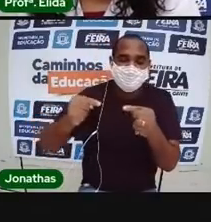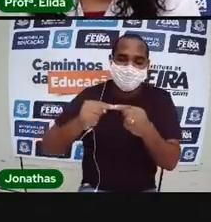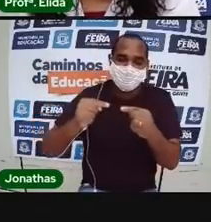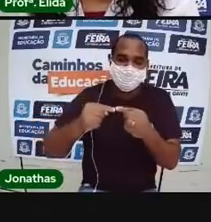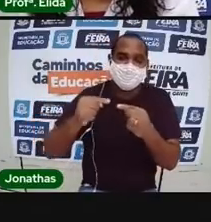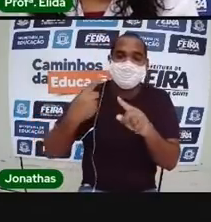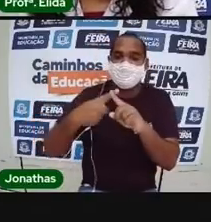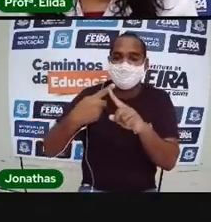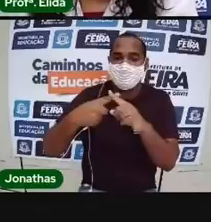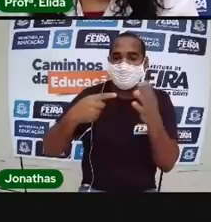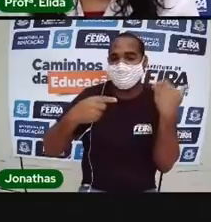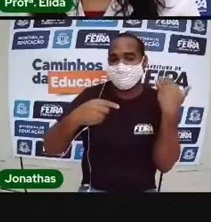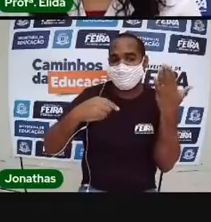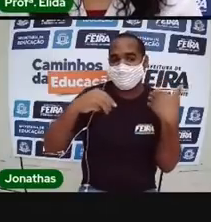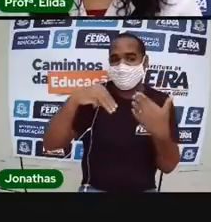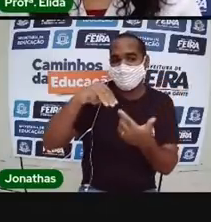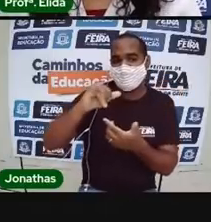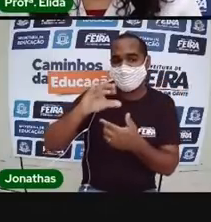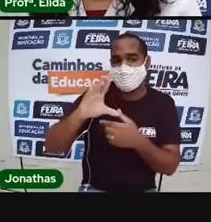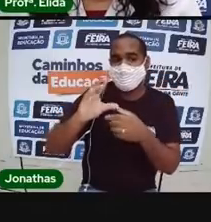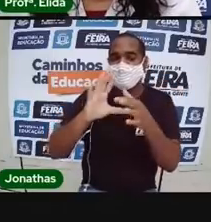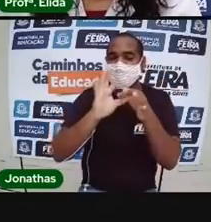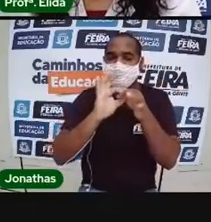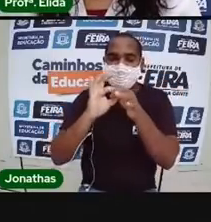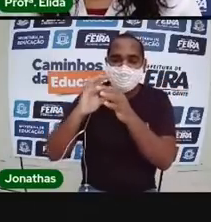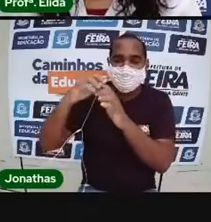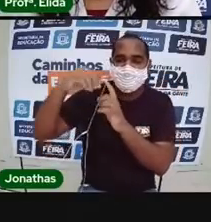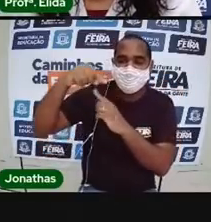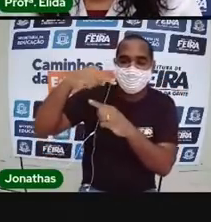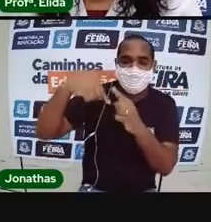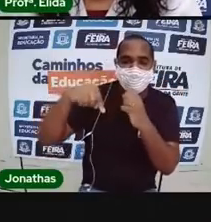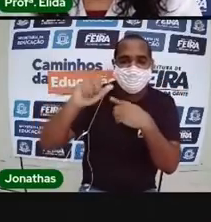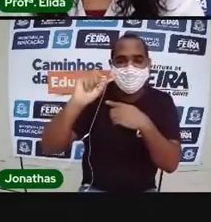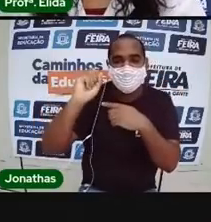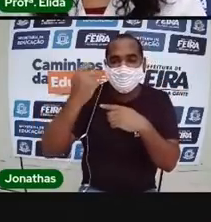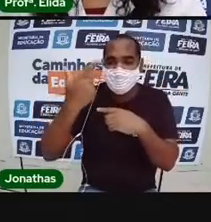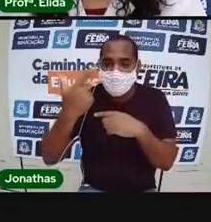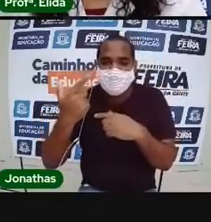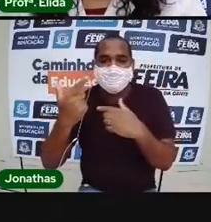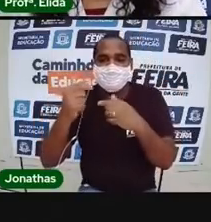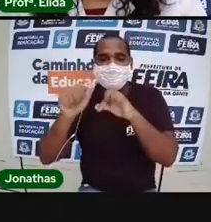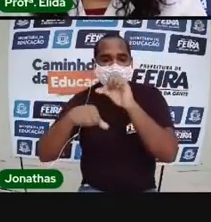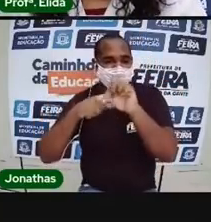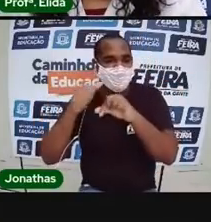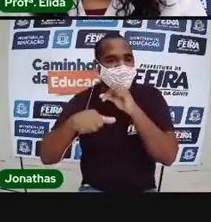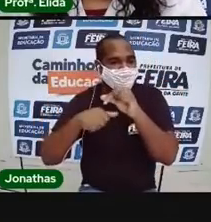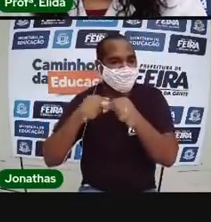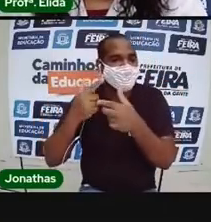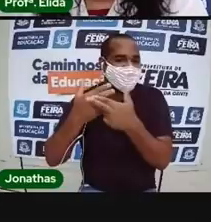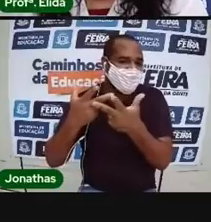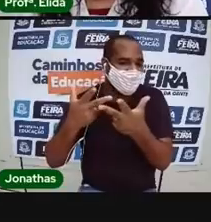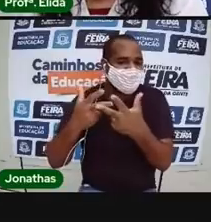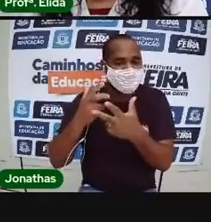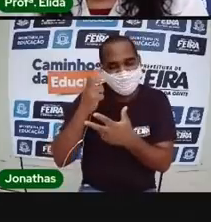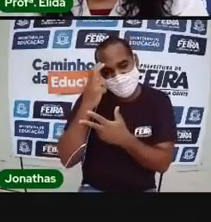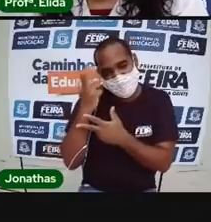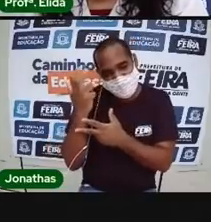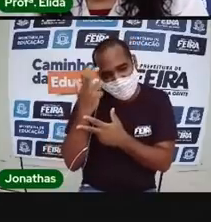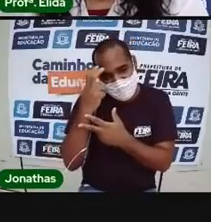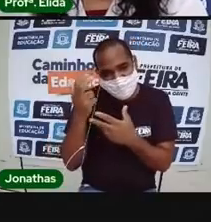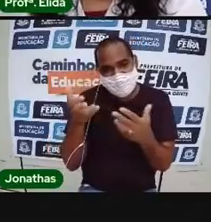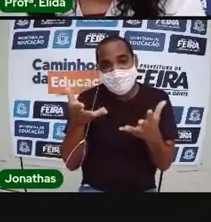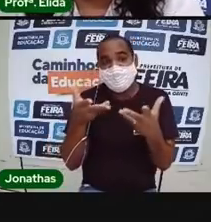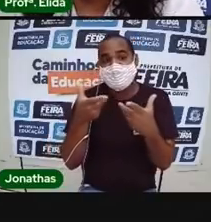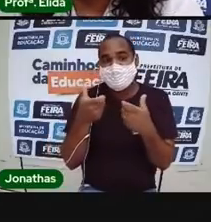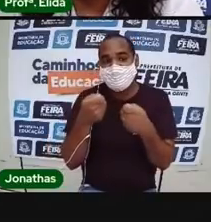maias usavam o ciclo do sol para plantar e para acolher. Povo muito inteligente, né? Mas aí,